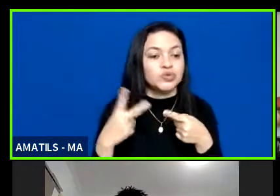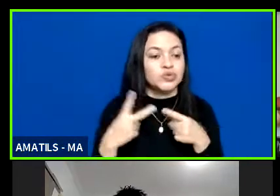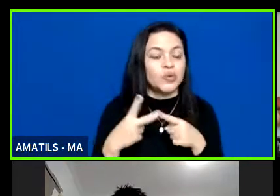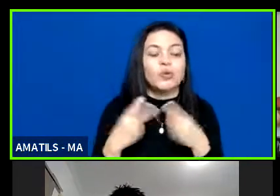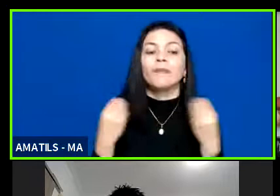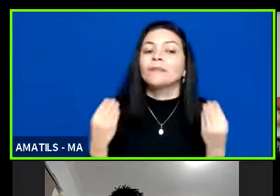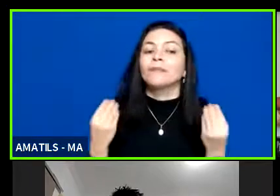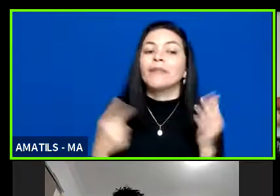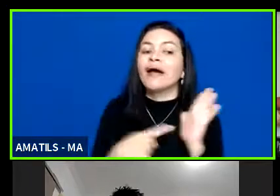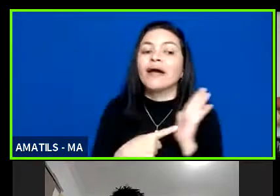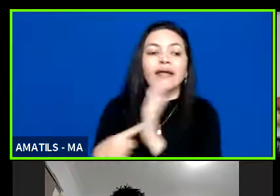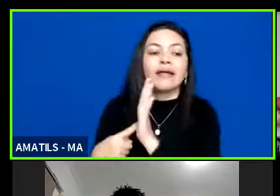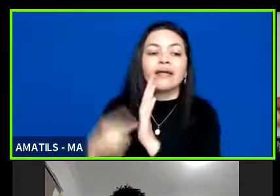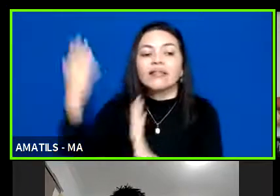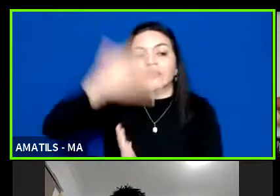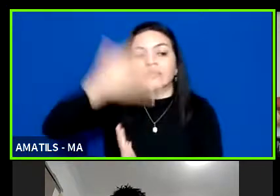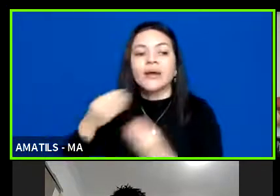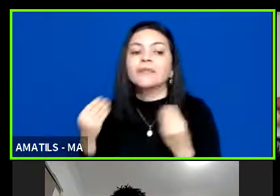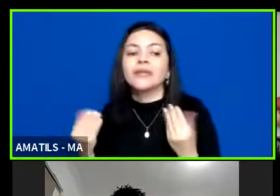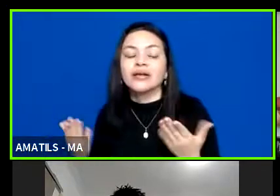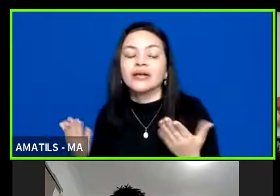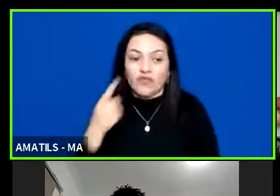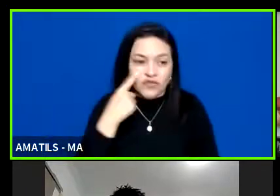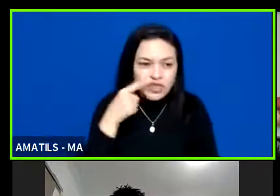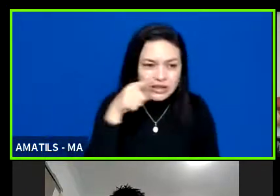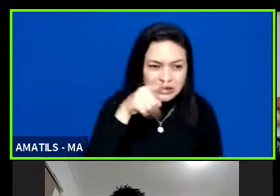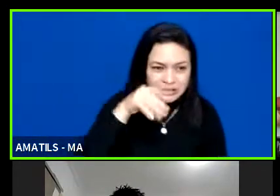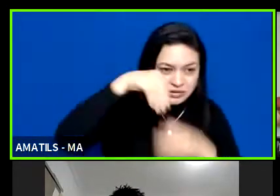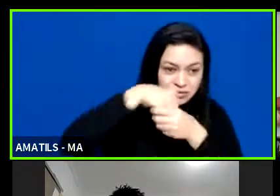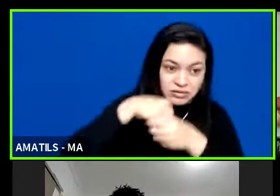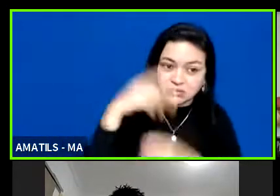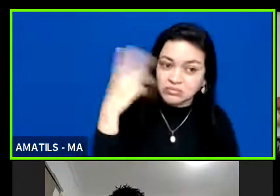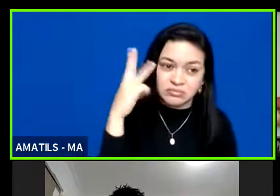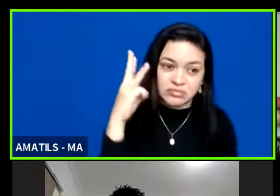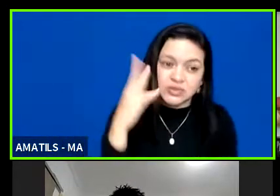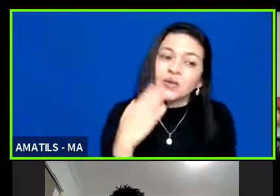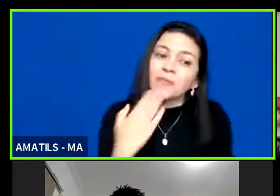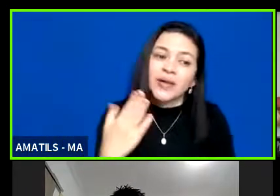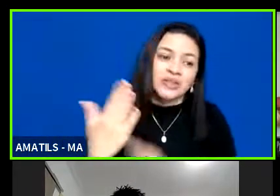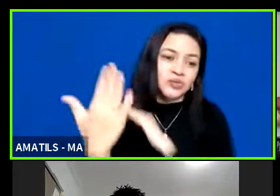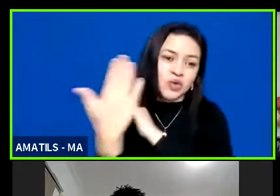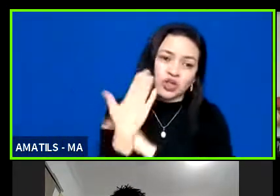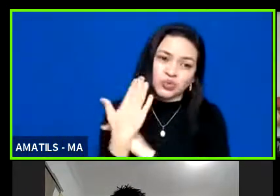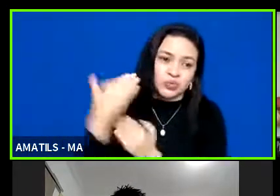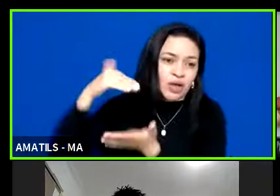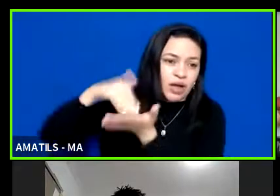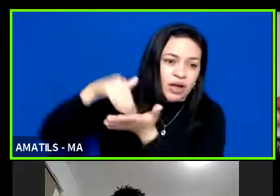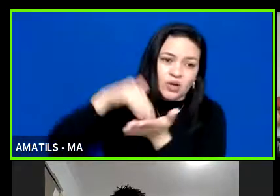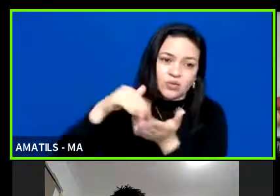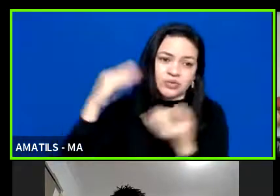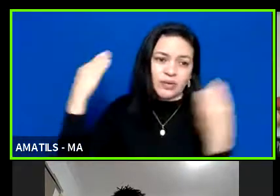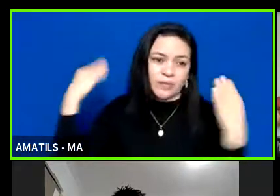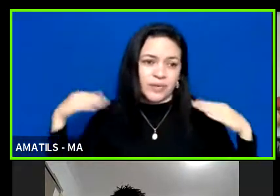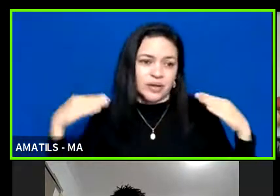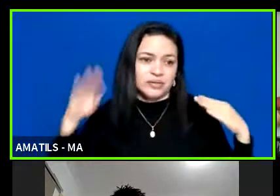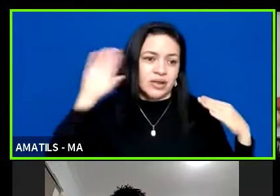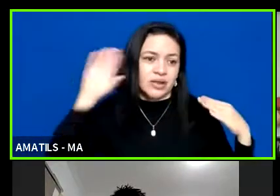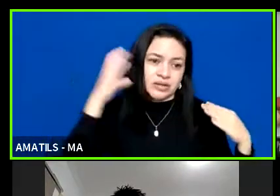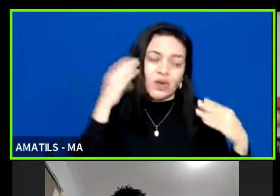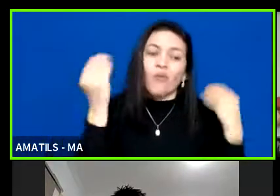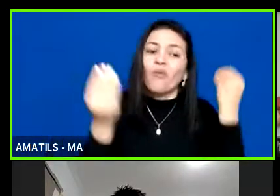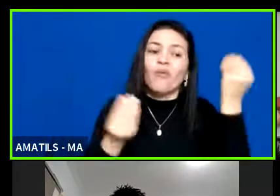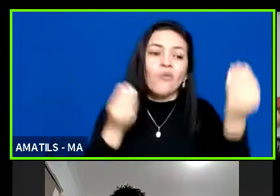tem que apresentar tem que ver no seu estado novamente eu peço ajuda aos secretários que estão presentes como é que funciona